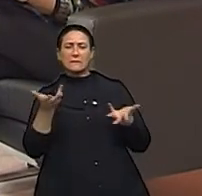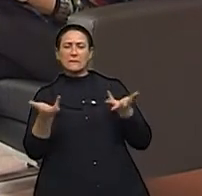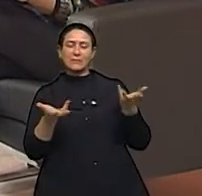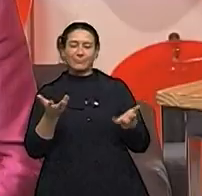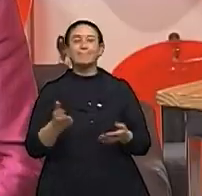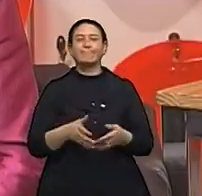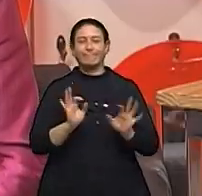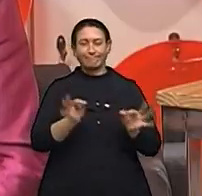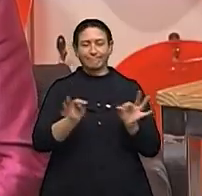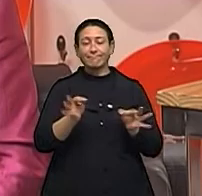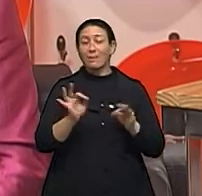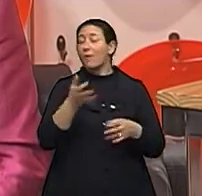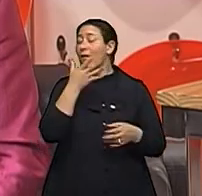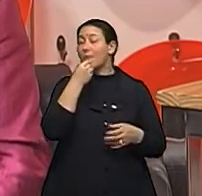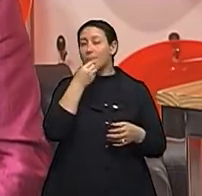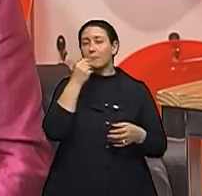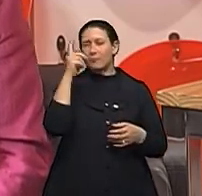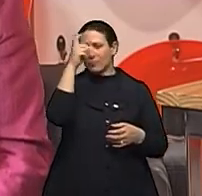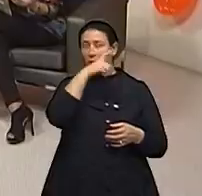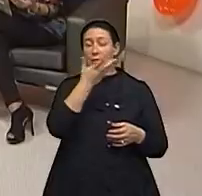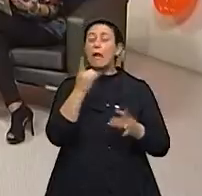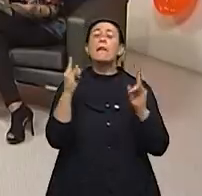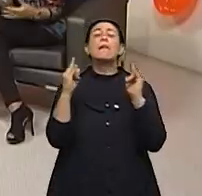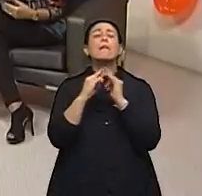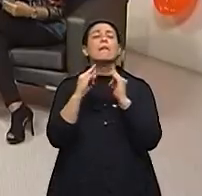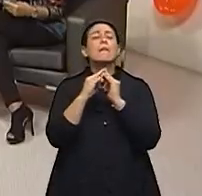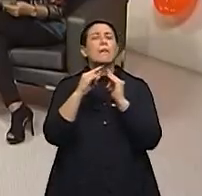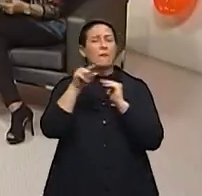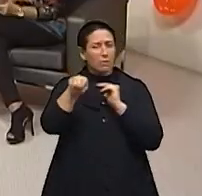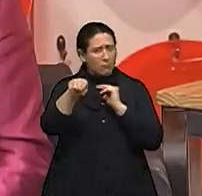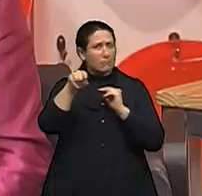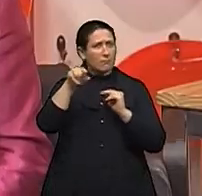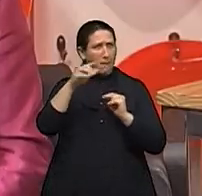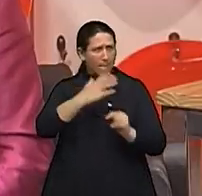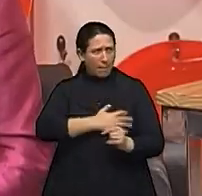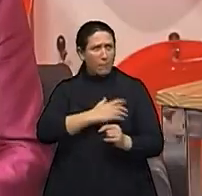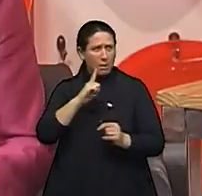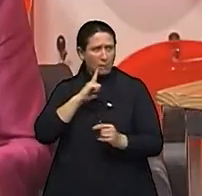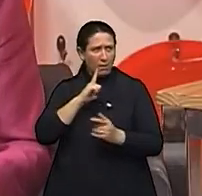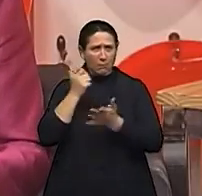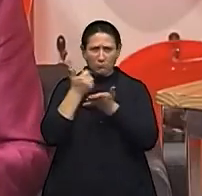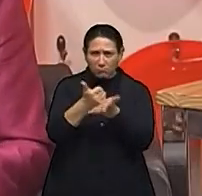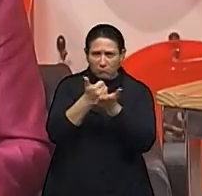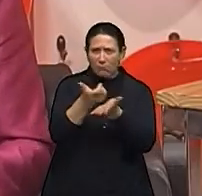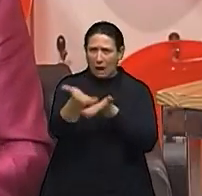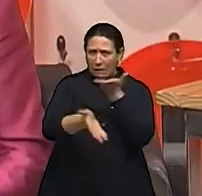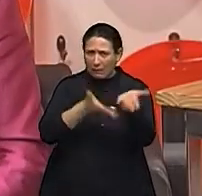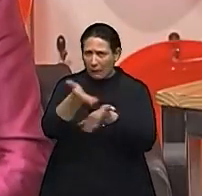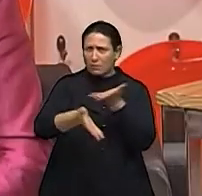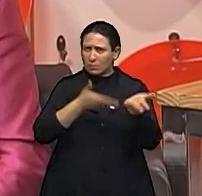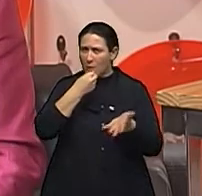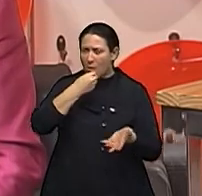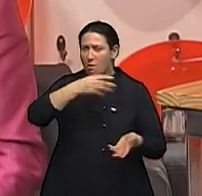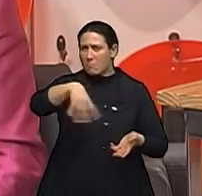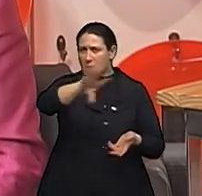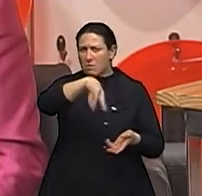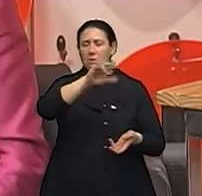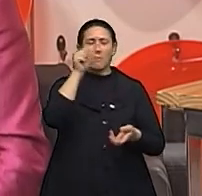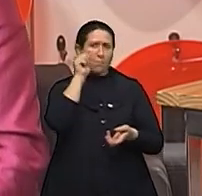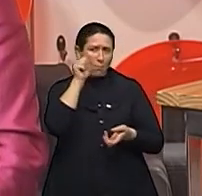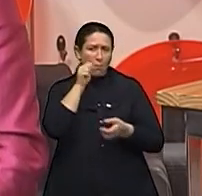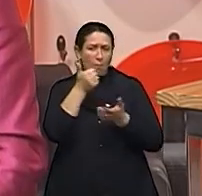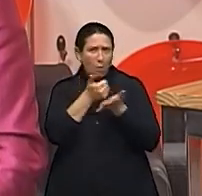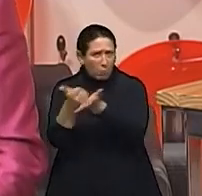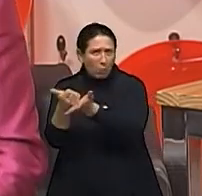Muito grande. Muito O imã quase que atende os homens também, de vez em quando? Atende os homens também, as famílias, né? Porque essa filha aí é de